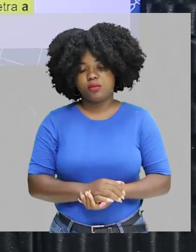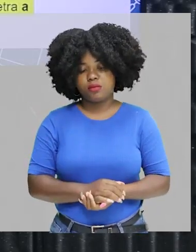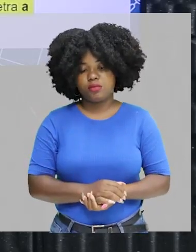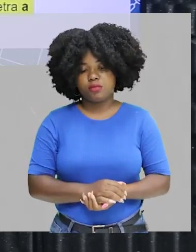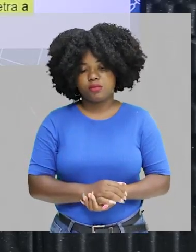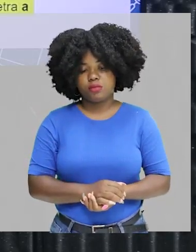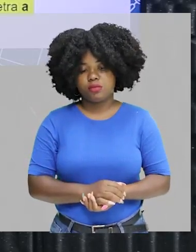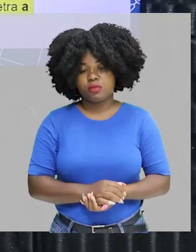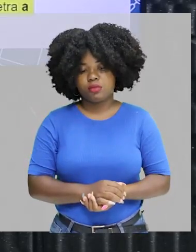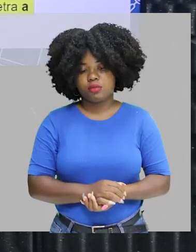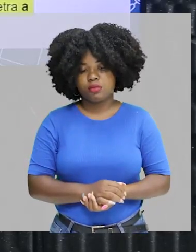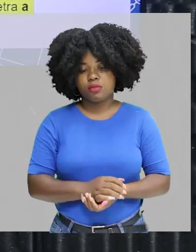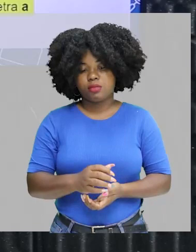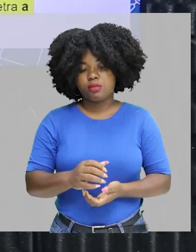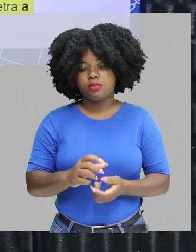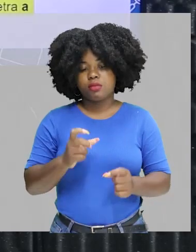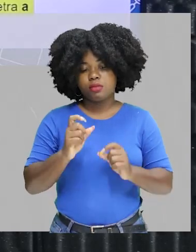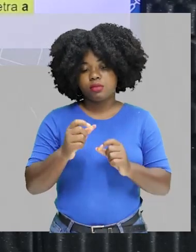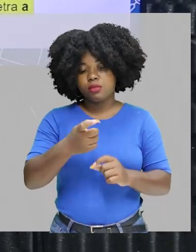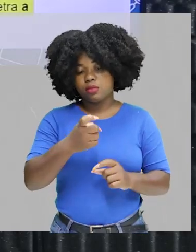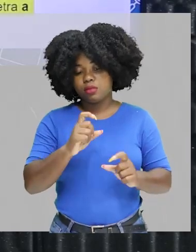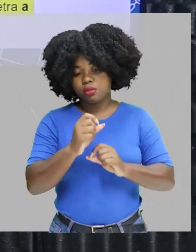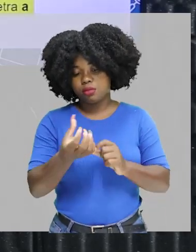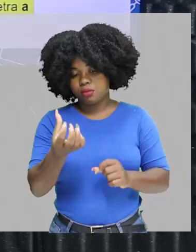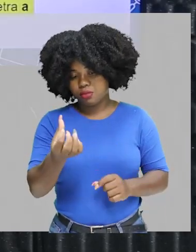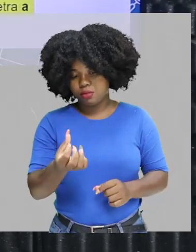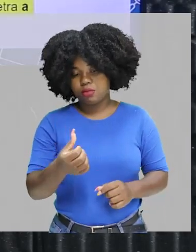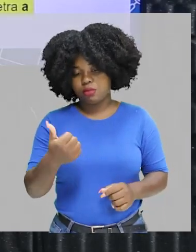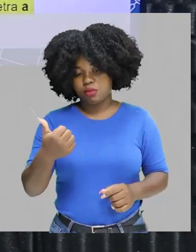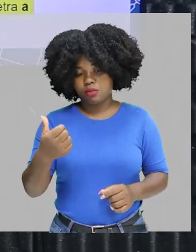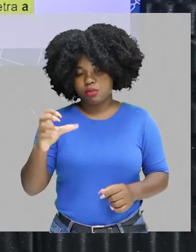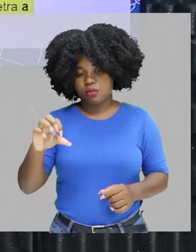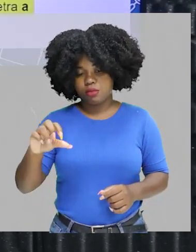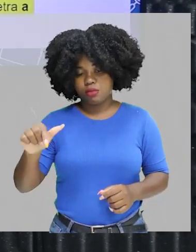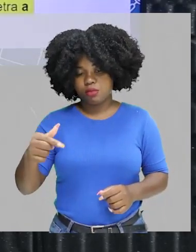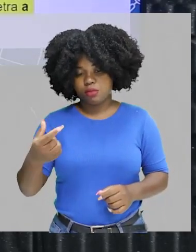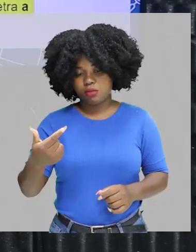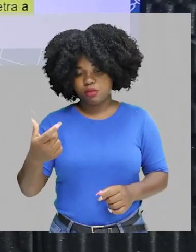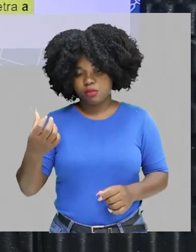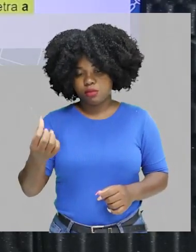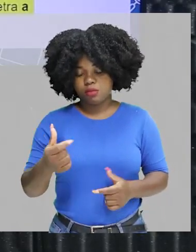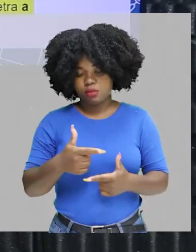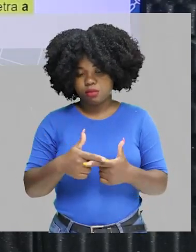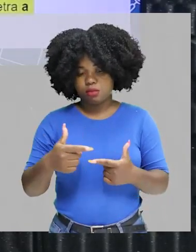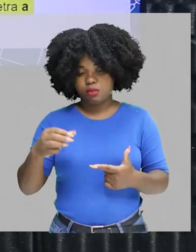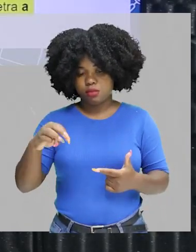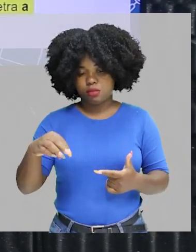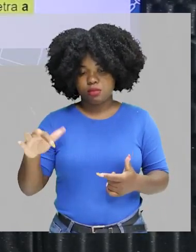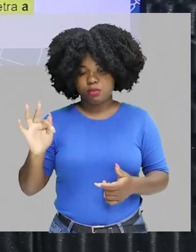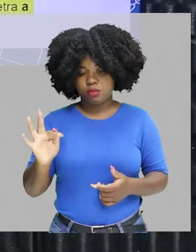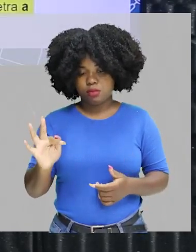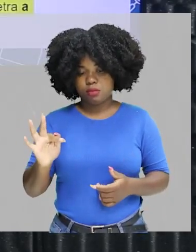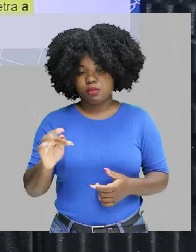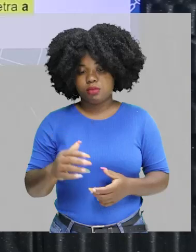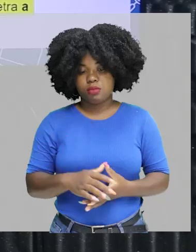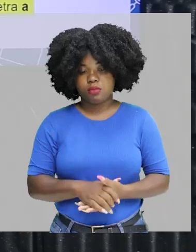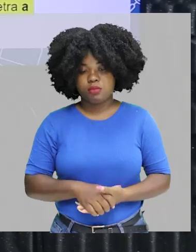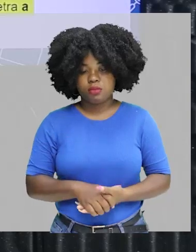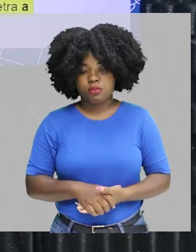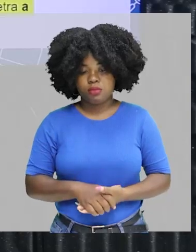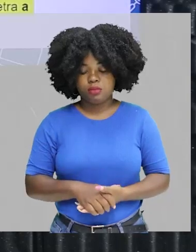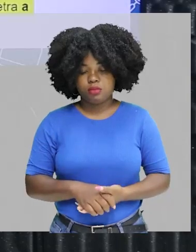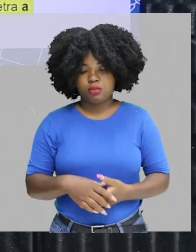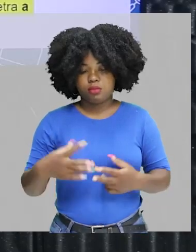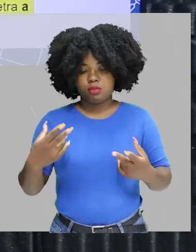Lembrando que x vale 6. 19,26 dividido pela massa final, o mf,